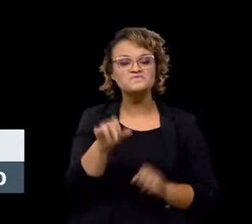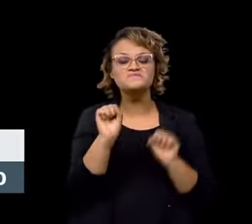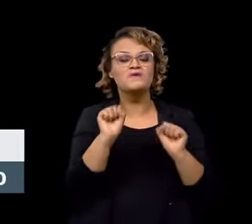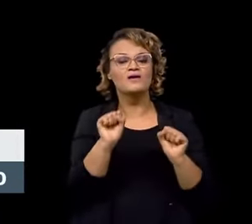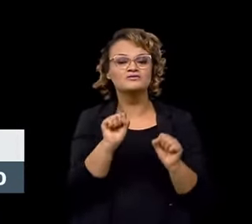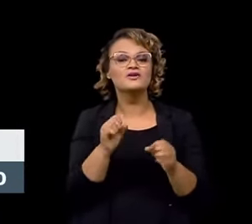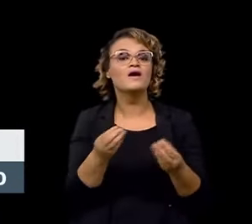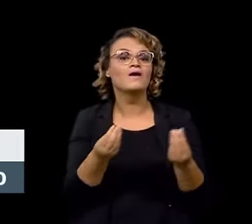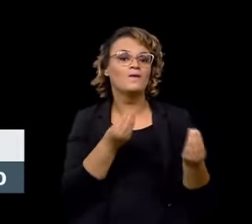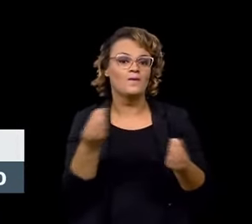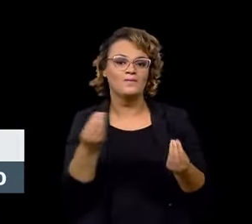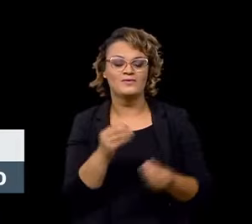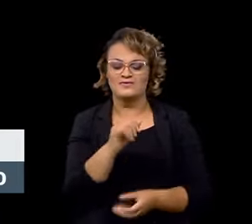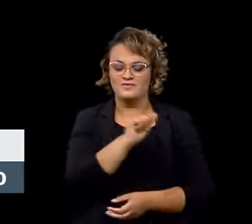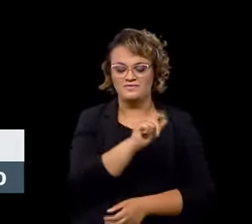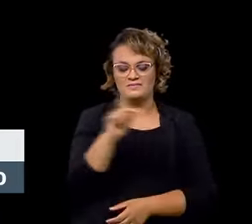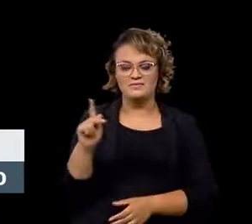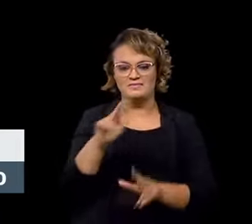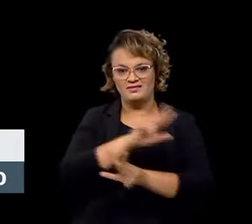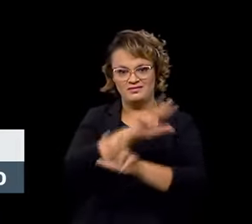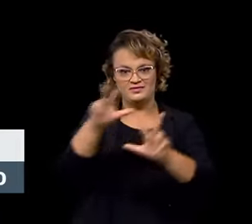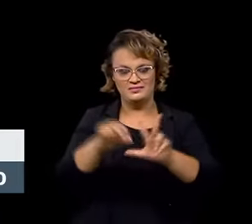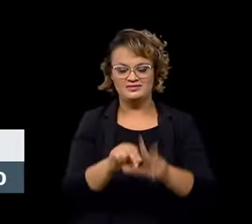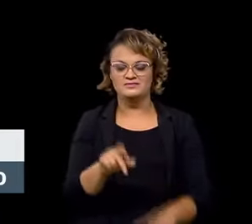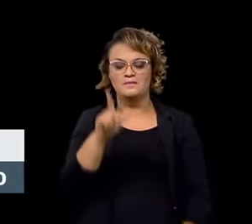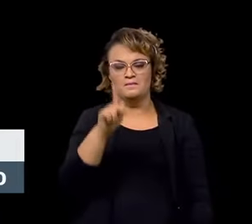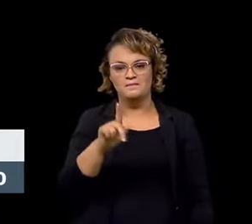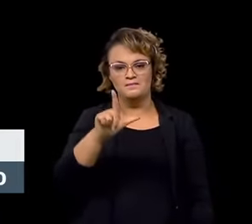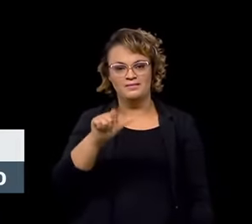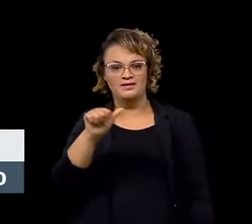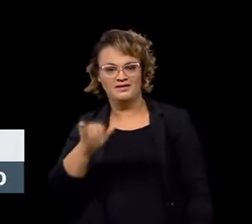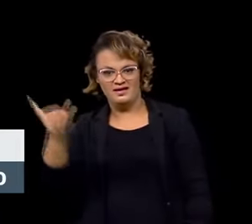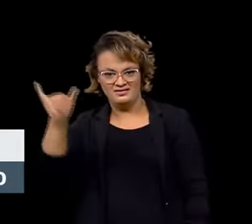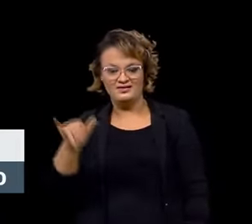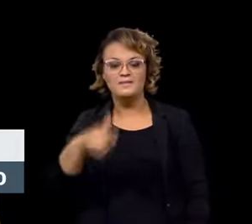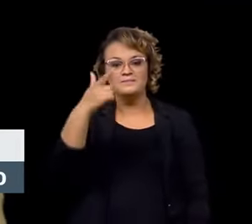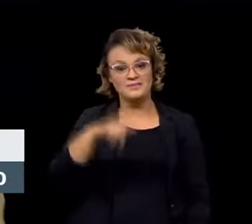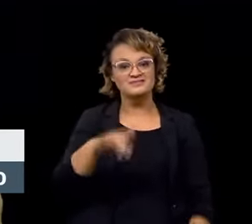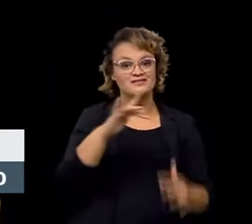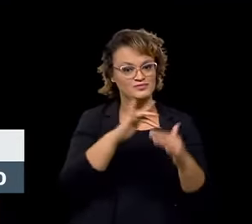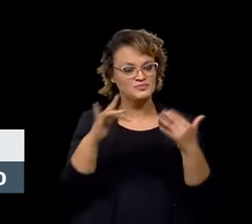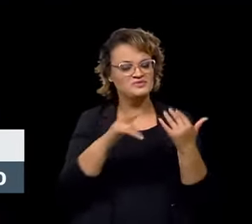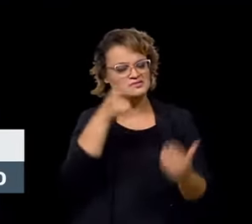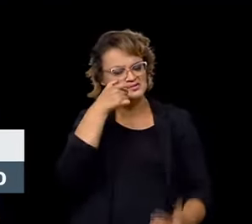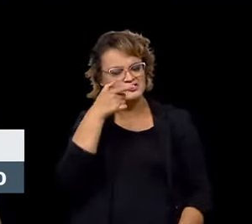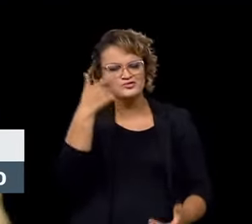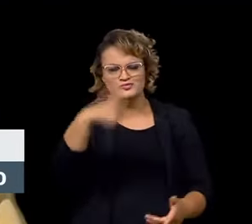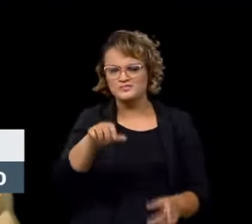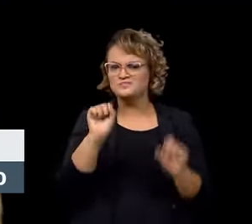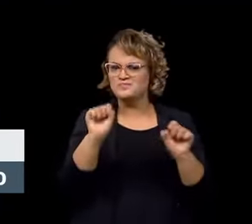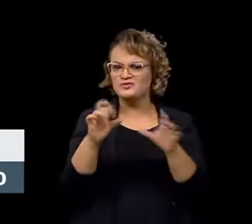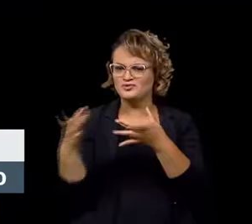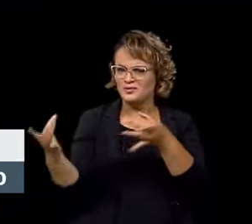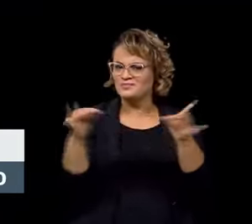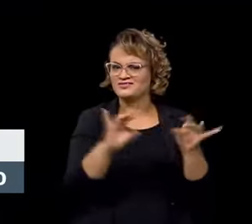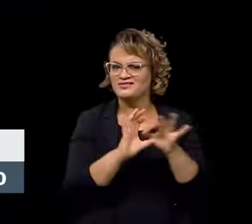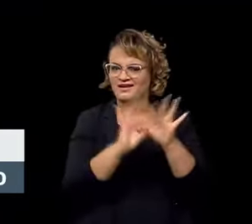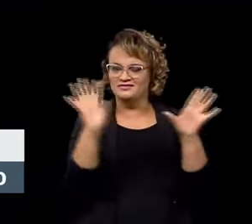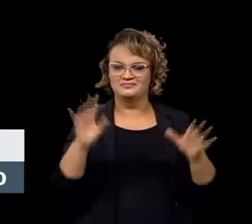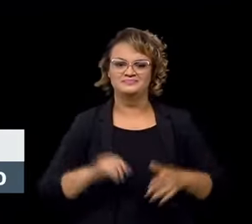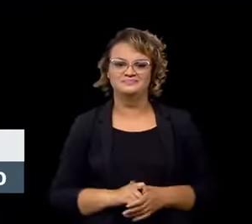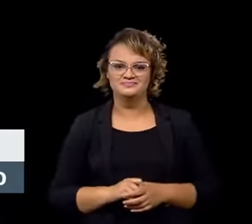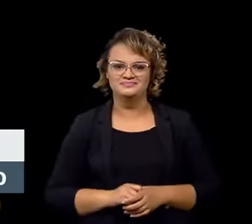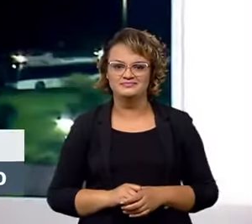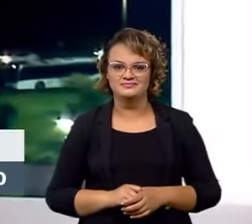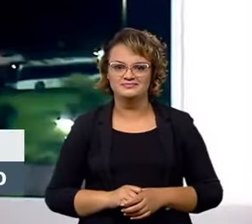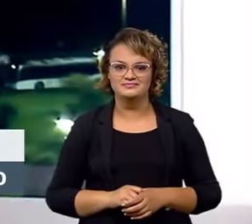anteriores que estão disponíveis na íntegra no aplicativo da TV Brasil Play e também nas nossas redes sociais, portanto, compartilhe, assista de